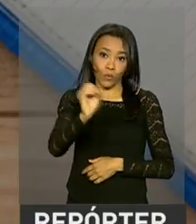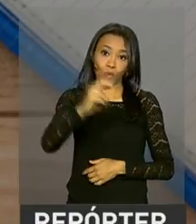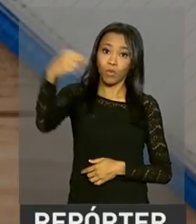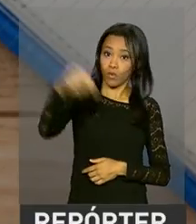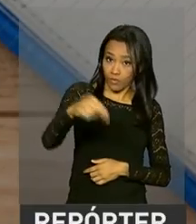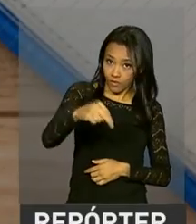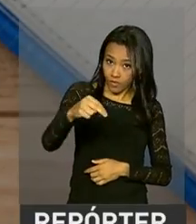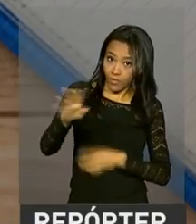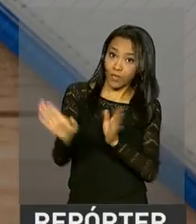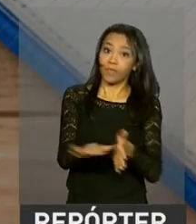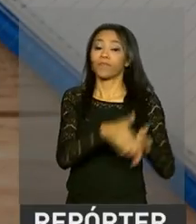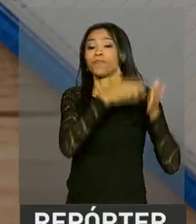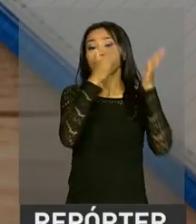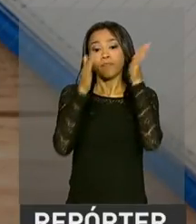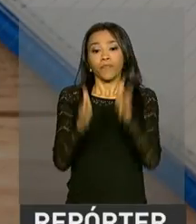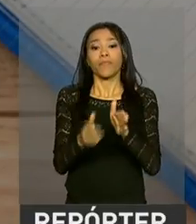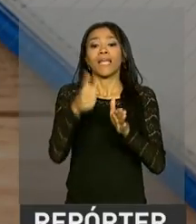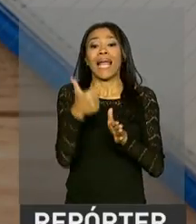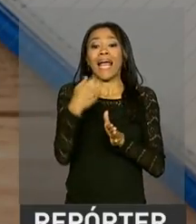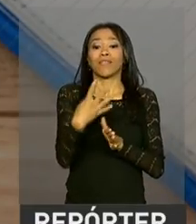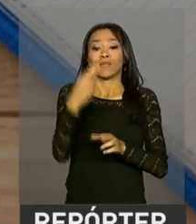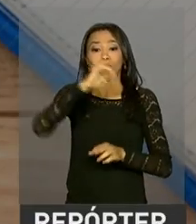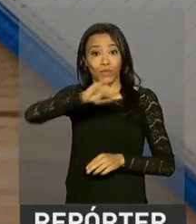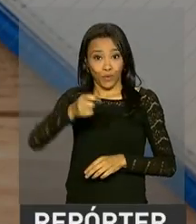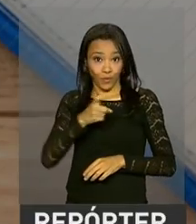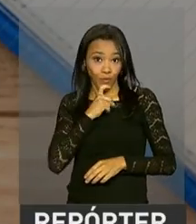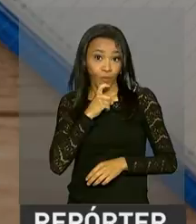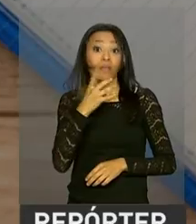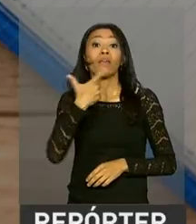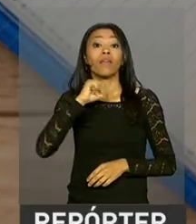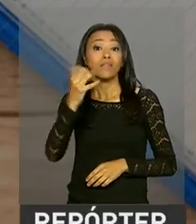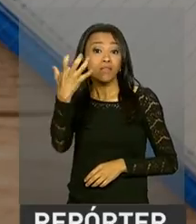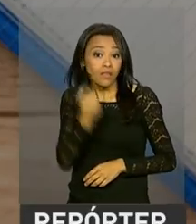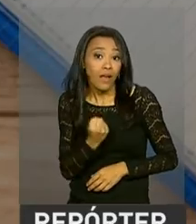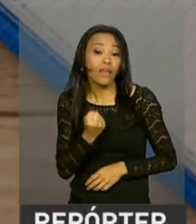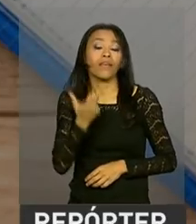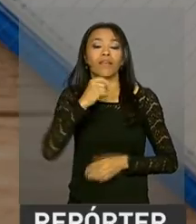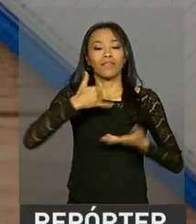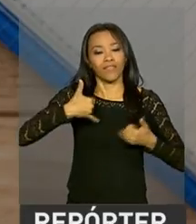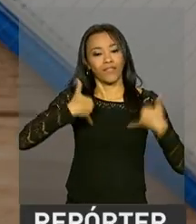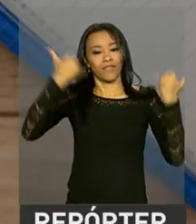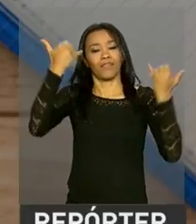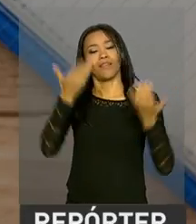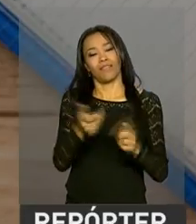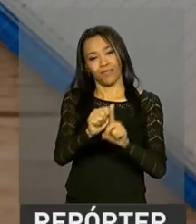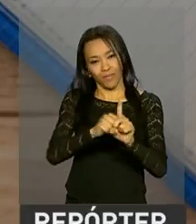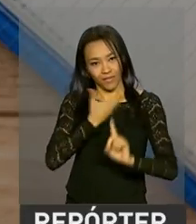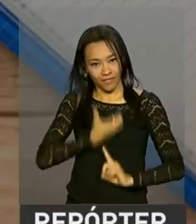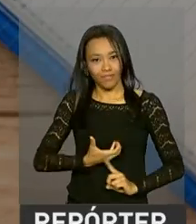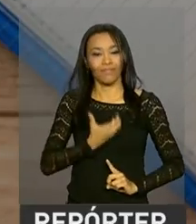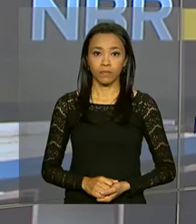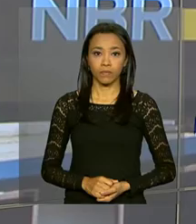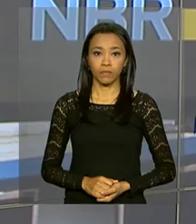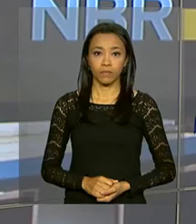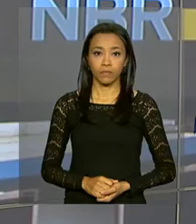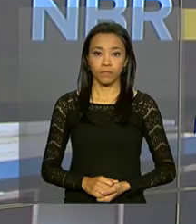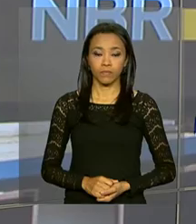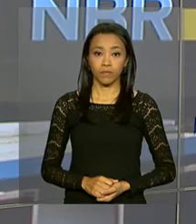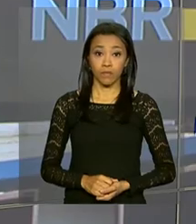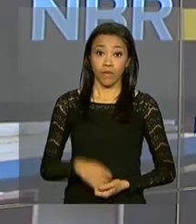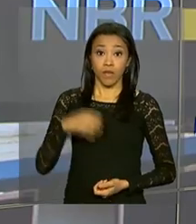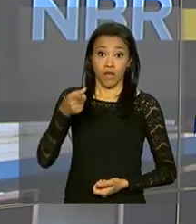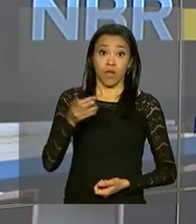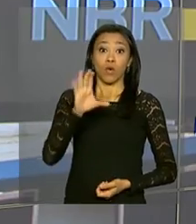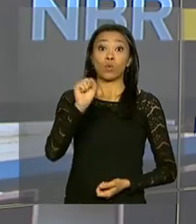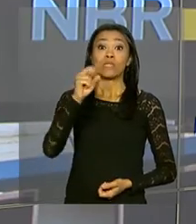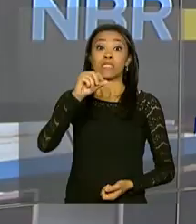outubro e novembro. Em 14 de julho, poderão fazer o saque os aniversariantes do mês de dezembro. E o